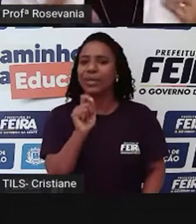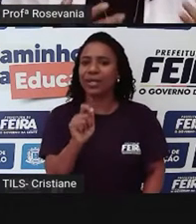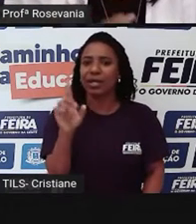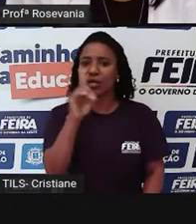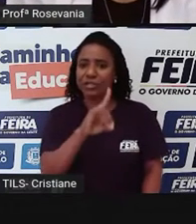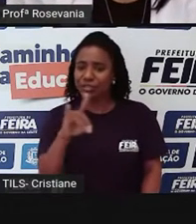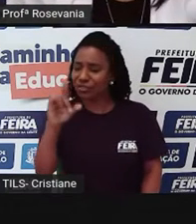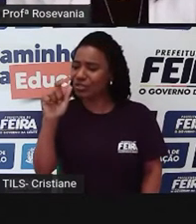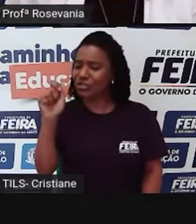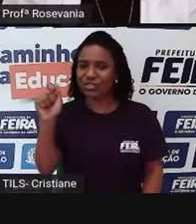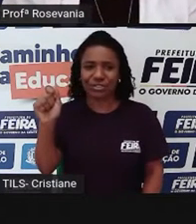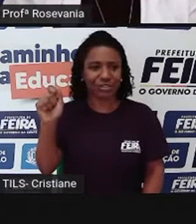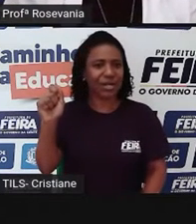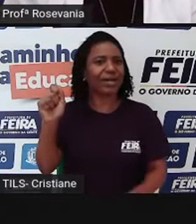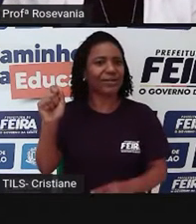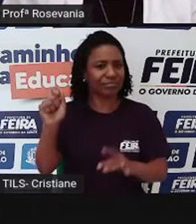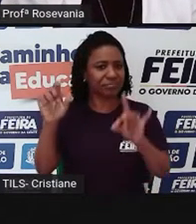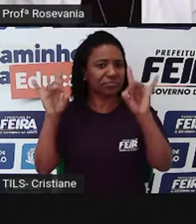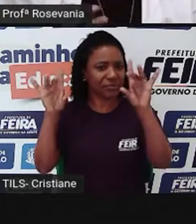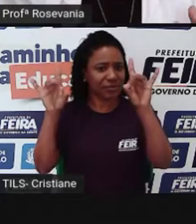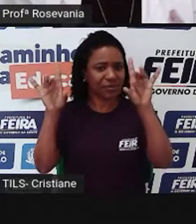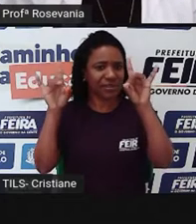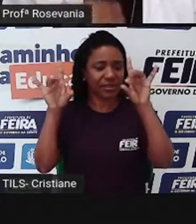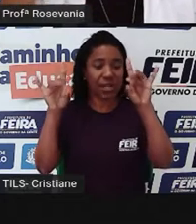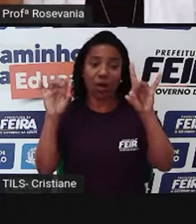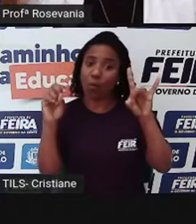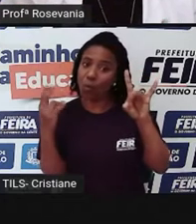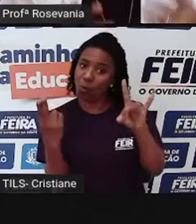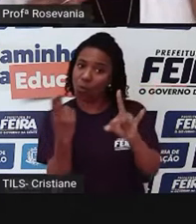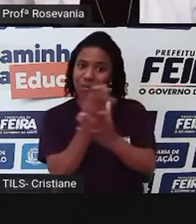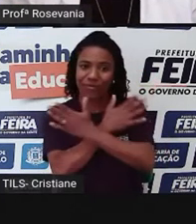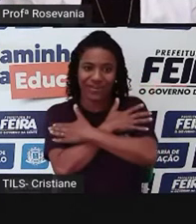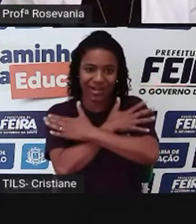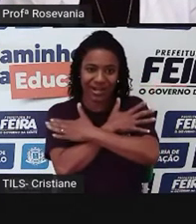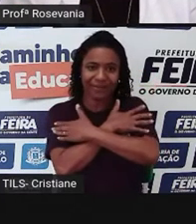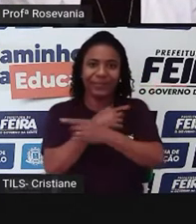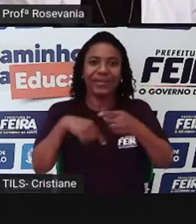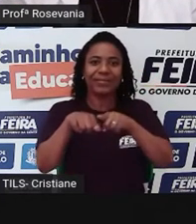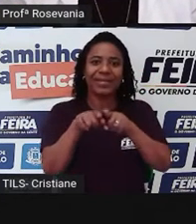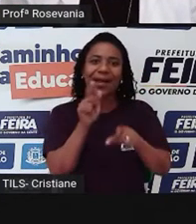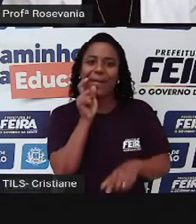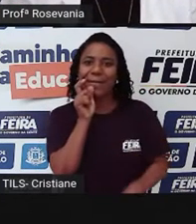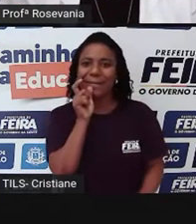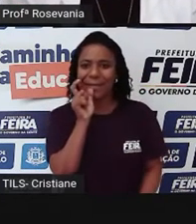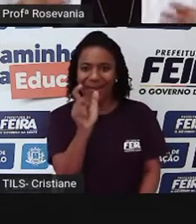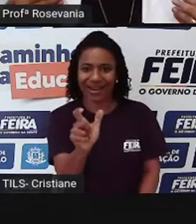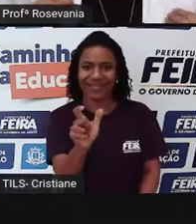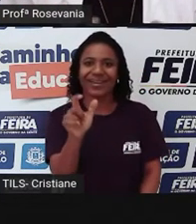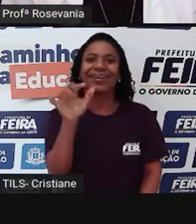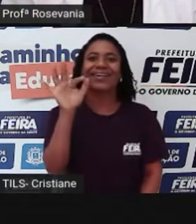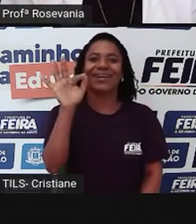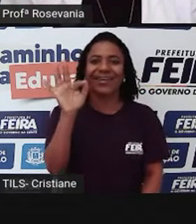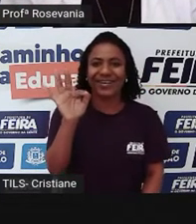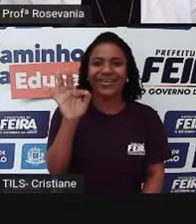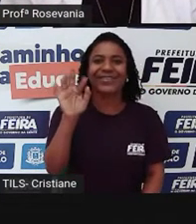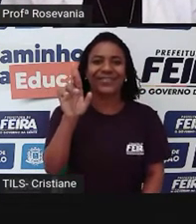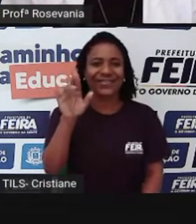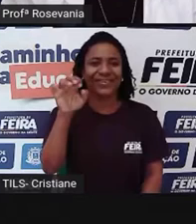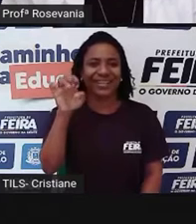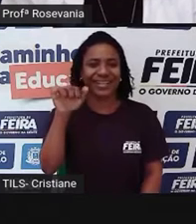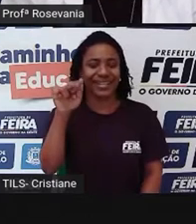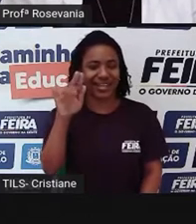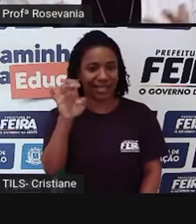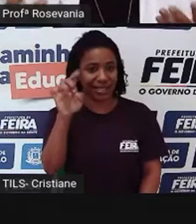que é muito comum também, né, da gente ouvir, ah, meu freguês, meu freguês, né, eu comecei antes falando isso. Usada para